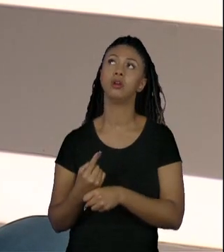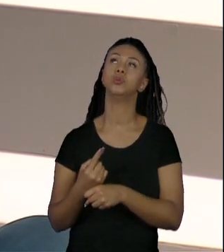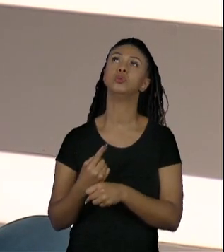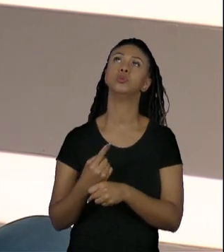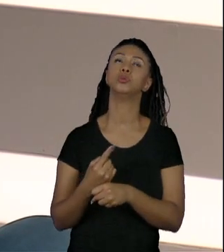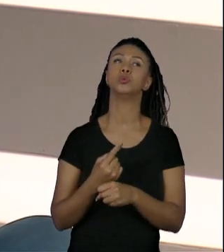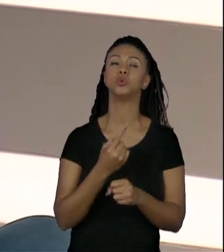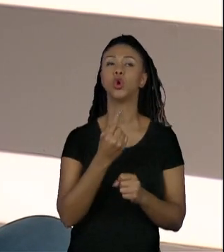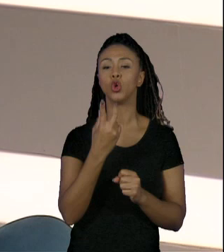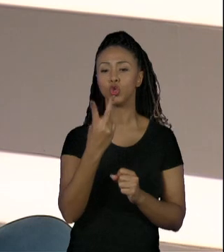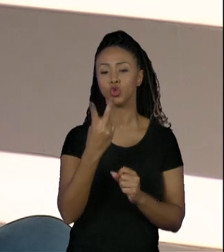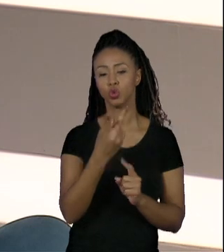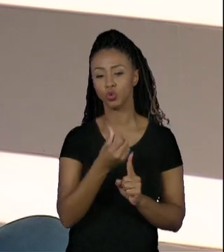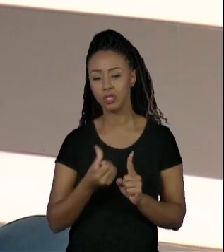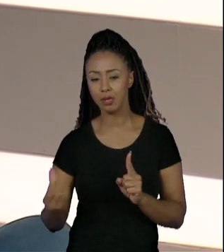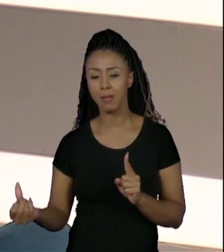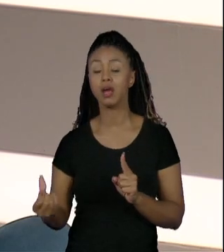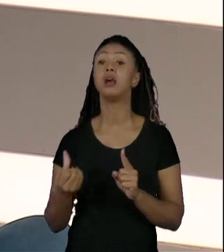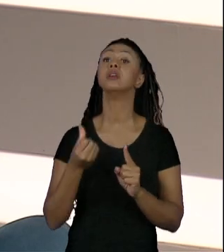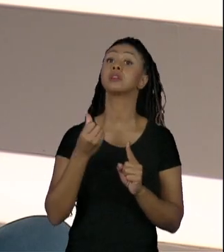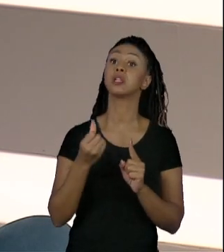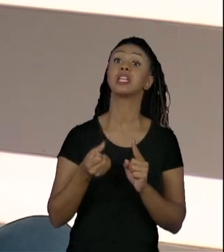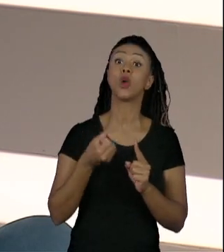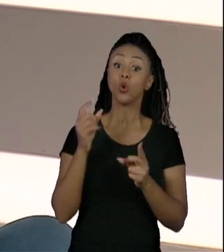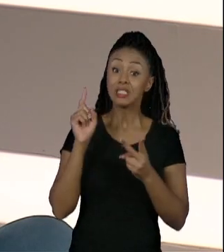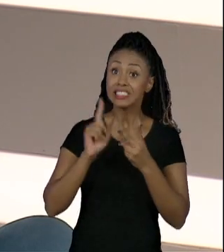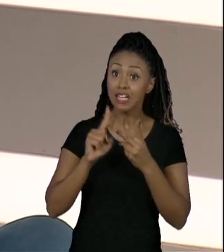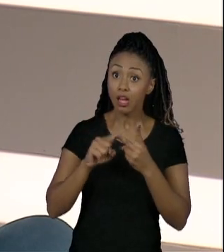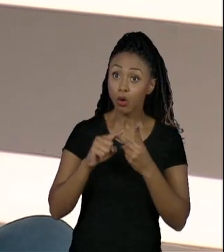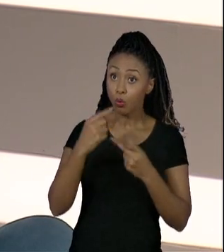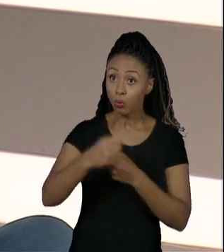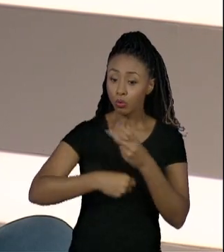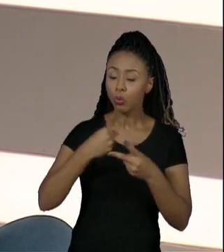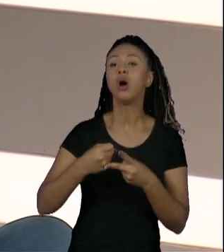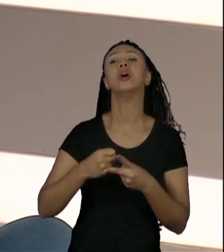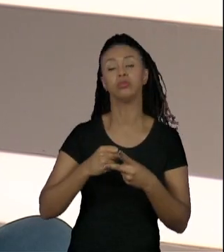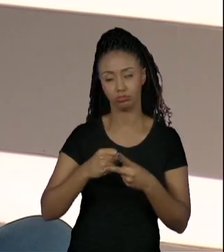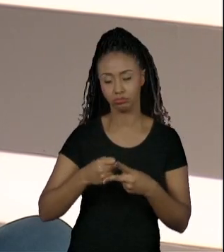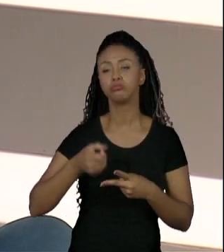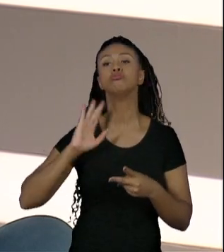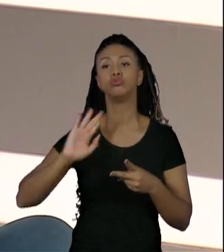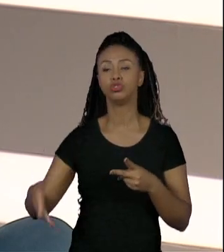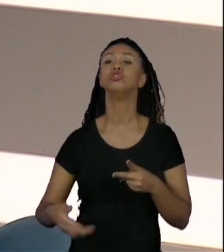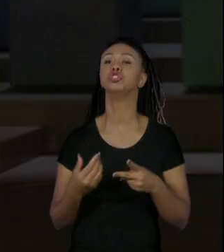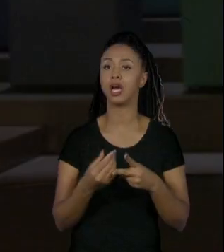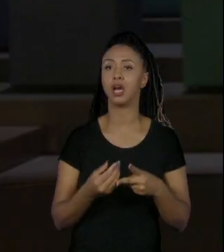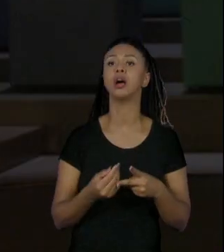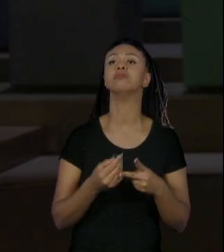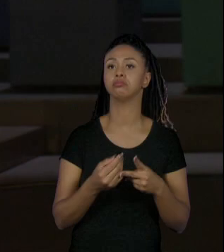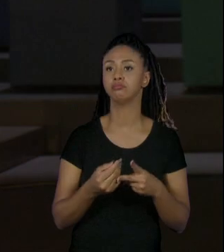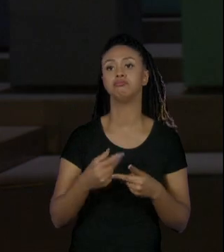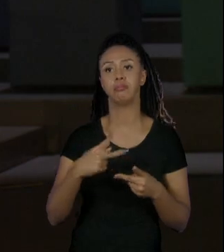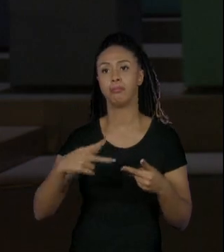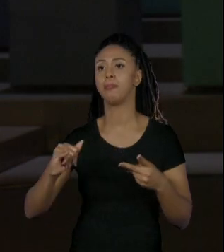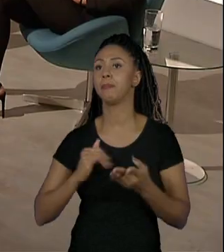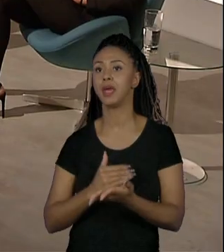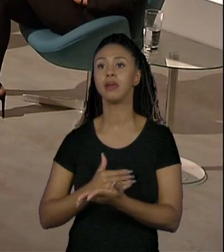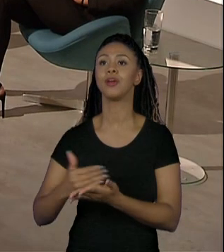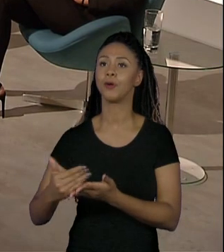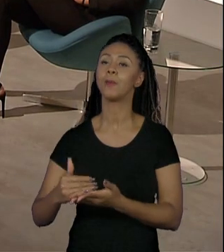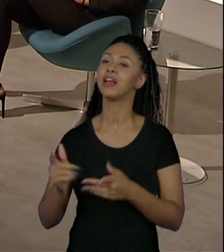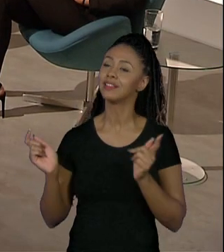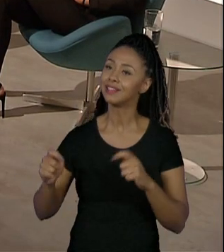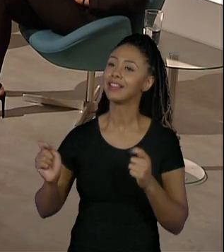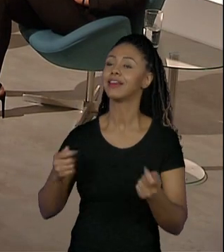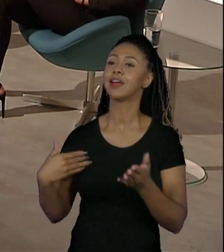ele tem já esse projeto integrador. E no terceiro ano também, no quinto e no sexto semestre. E agora a gente pode estar falando,